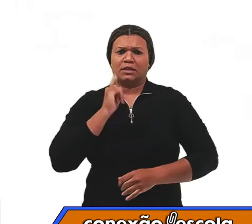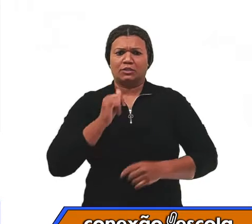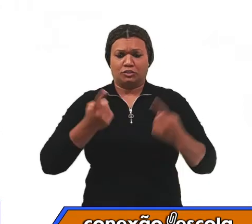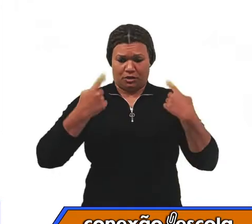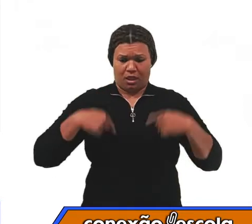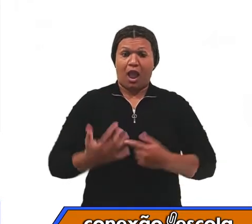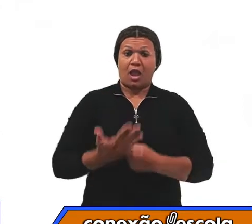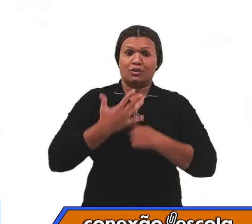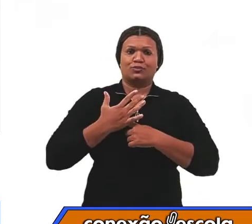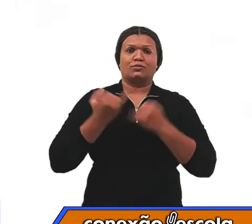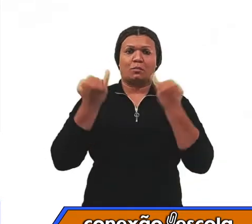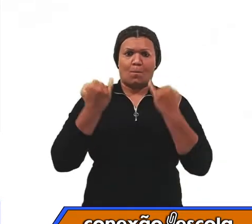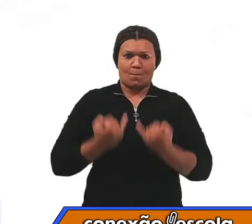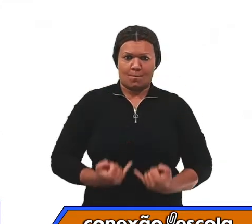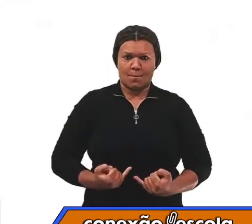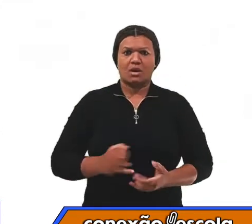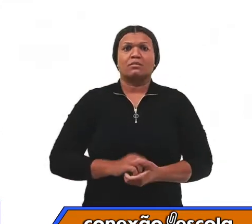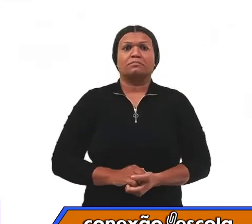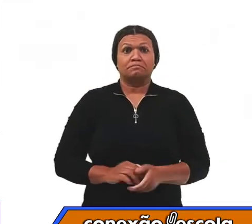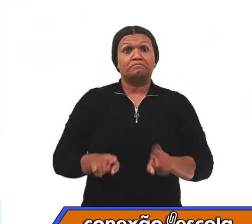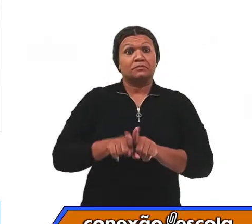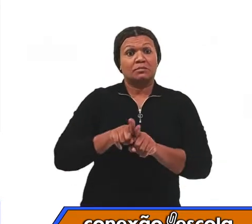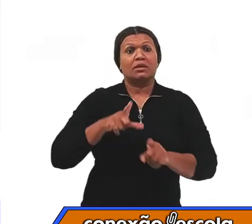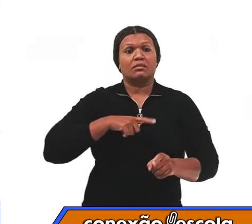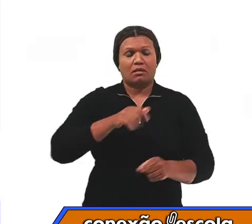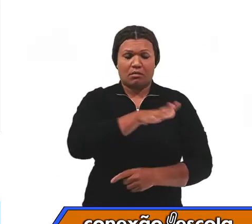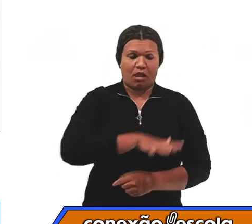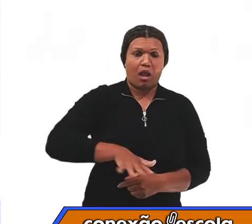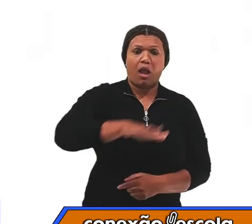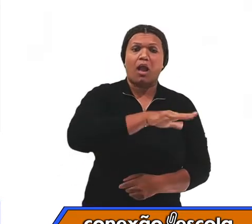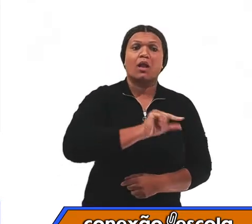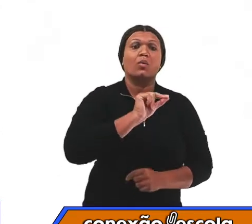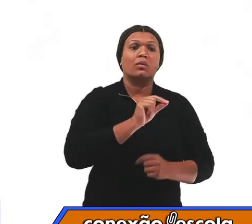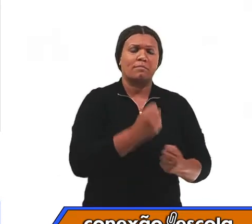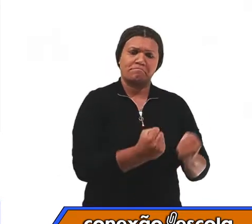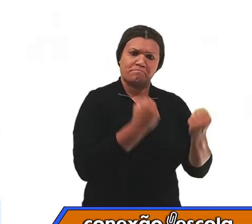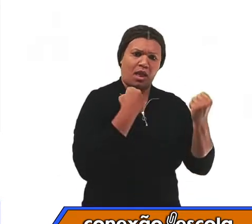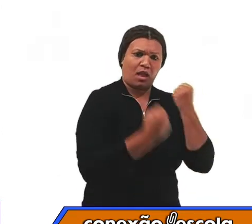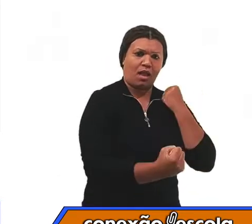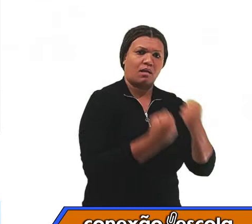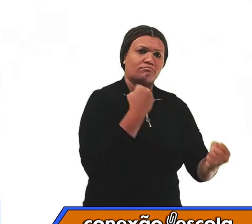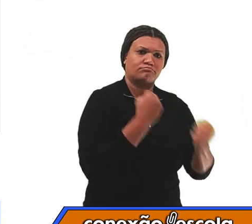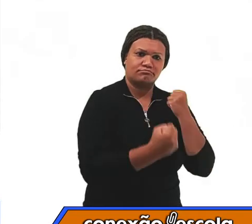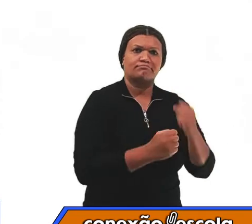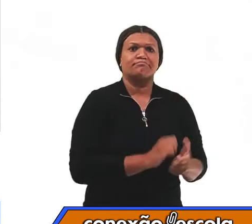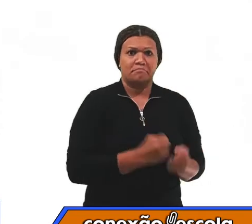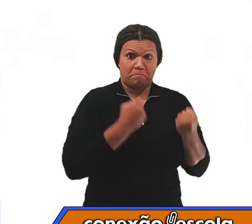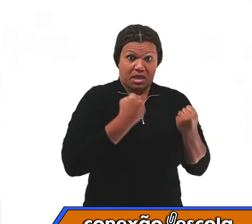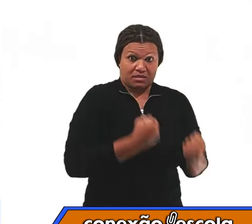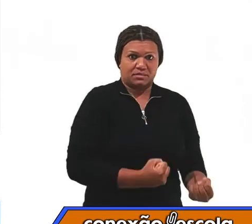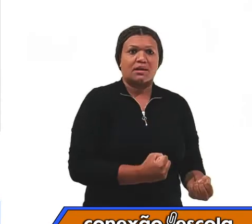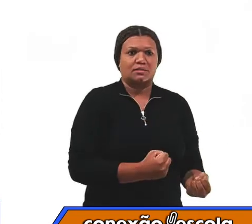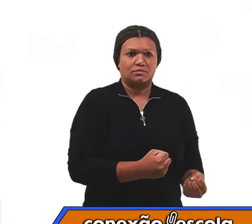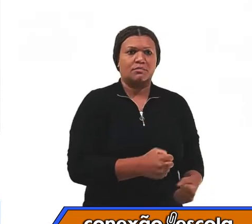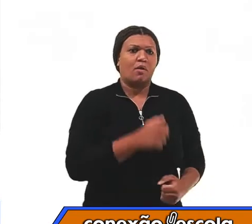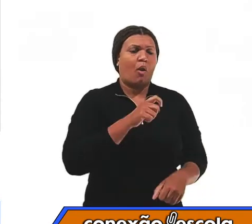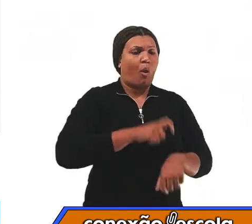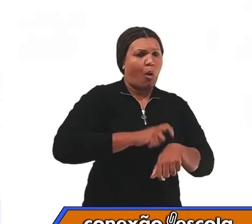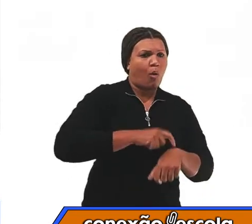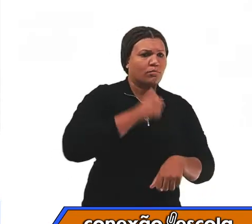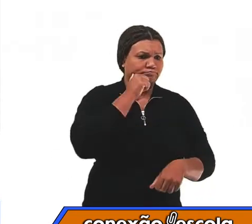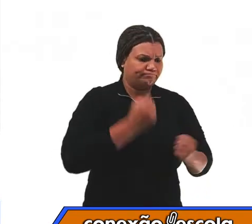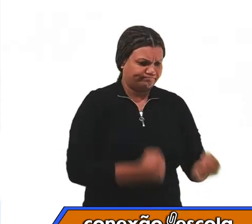emagrecer. Tem também a área dos aparelhos e peso de musculação mesmo, onde, como dizem, a galera puxa ferro.